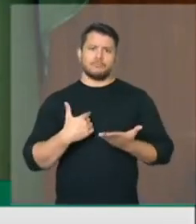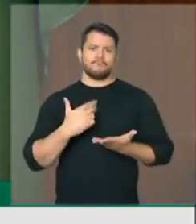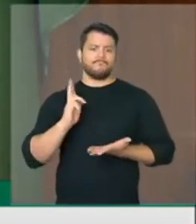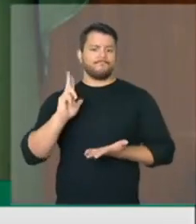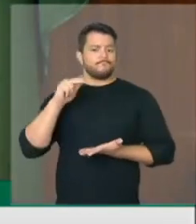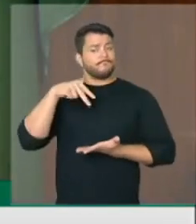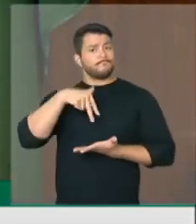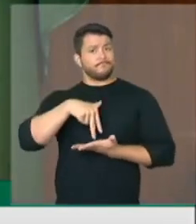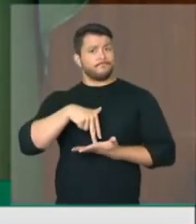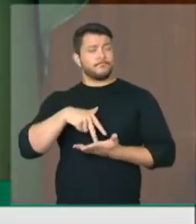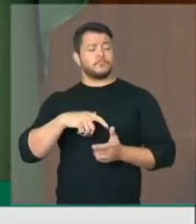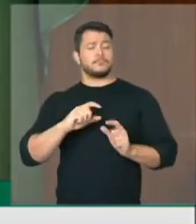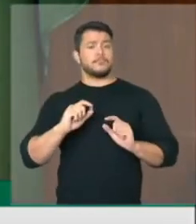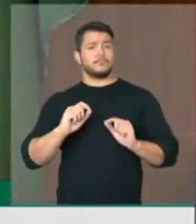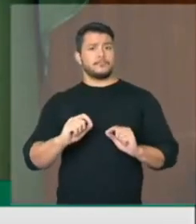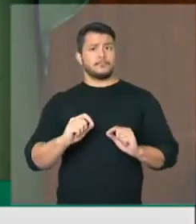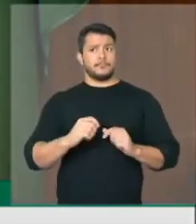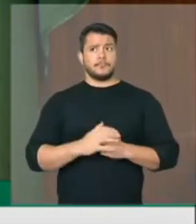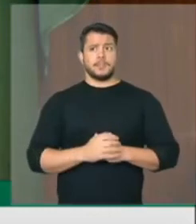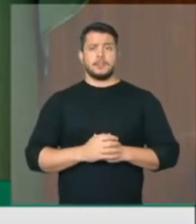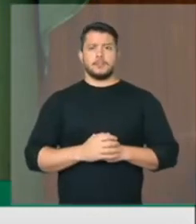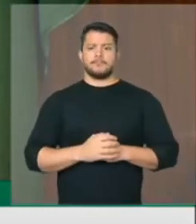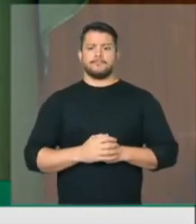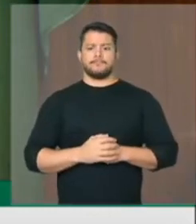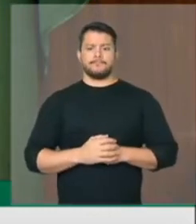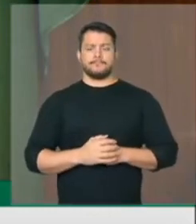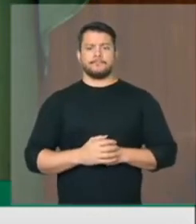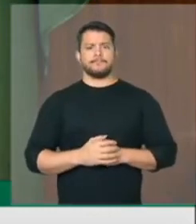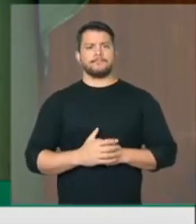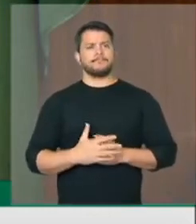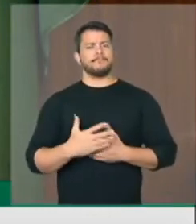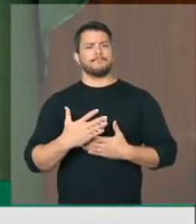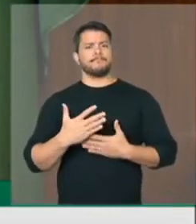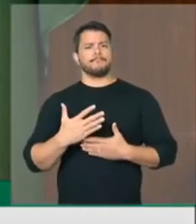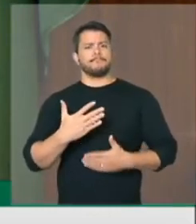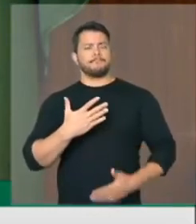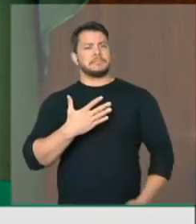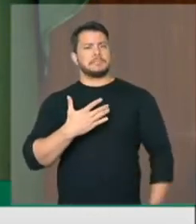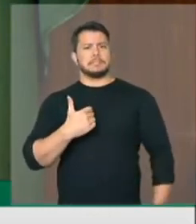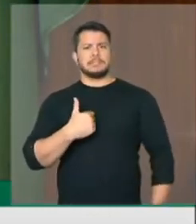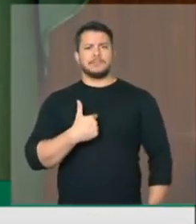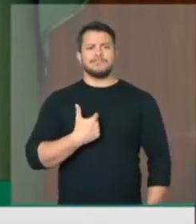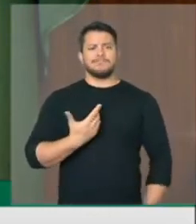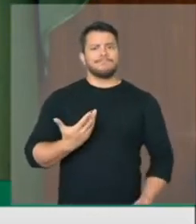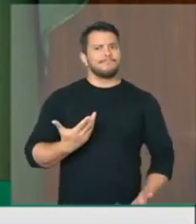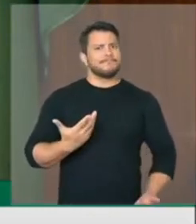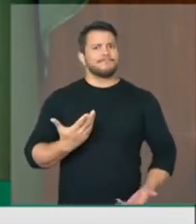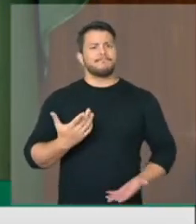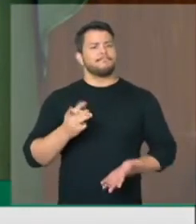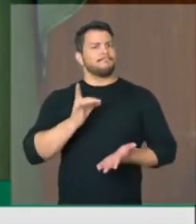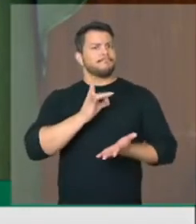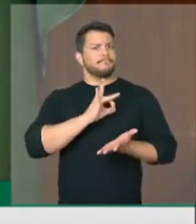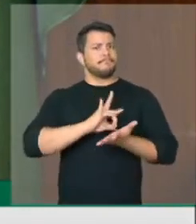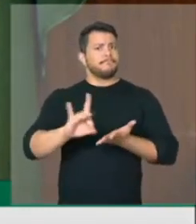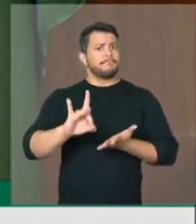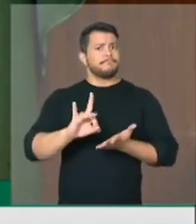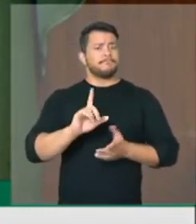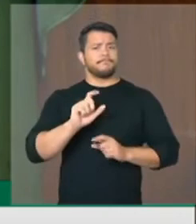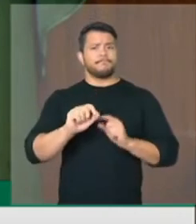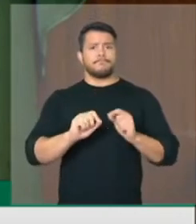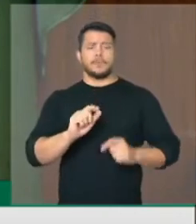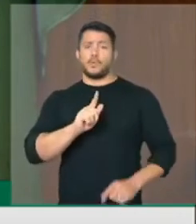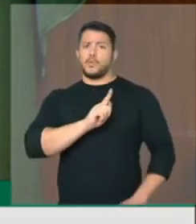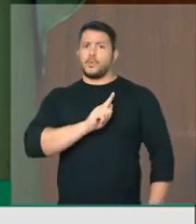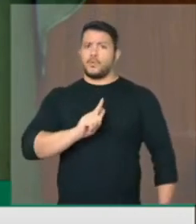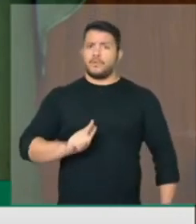manifestar aqui a minha total repulsa, o meu total repúdio ao governador de